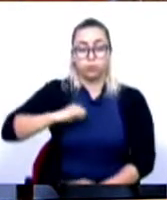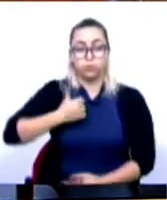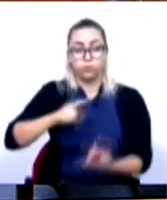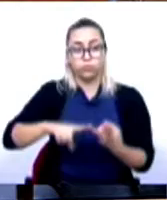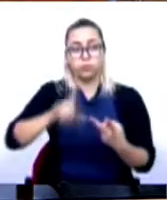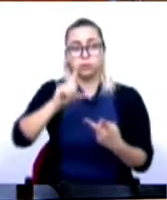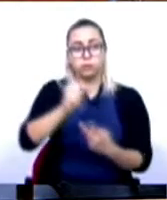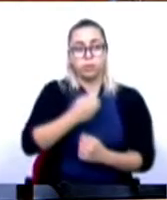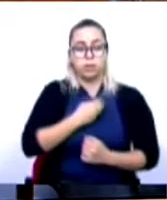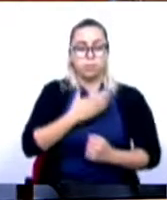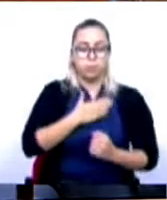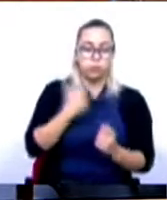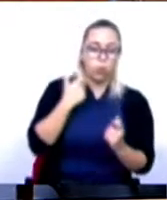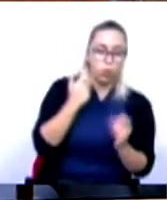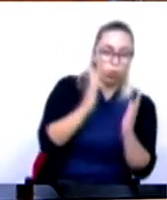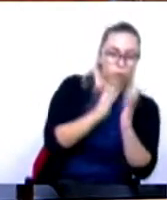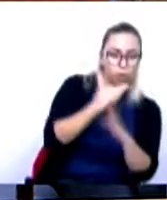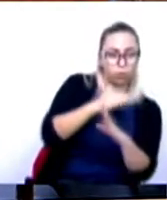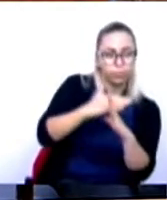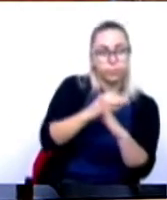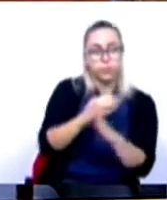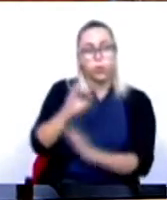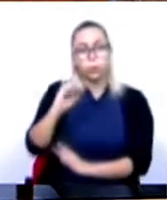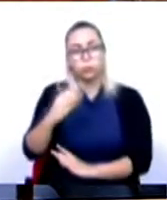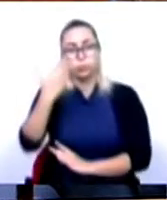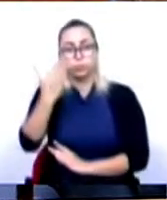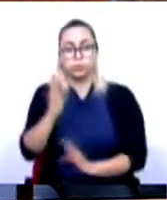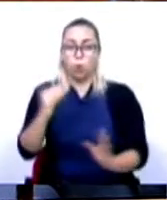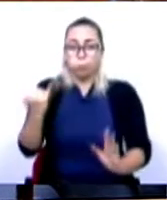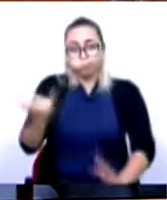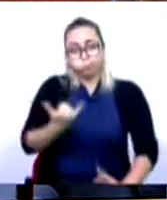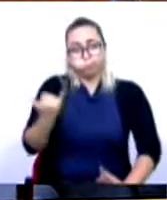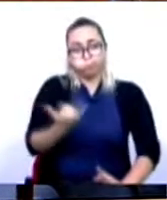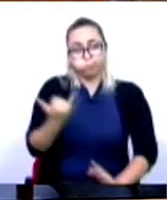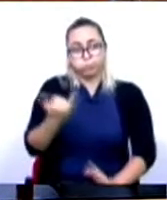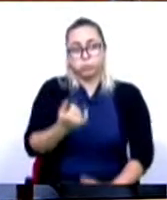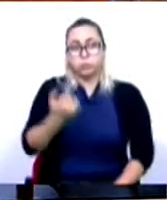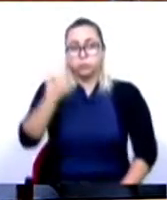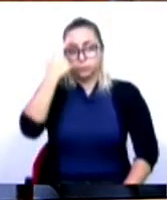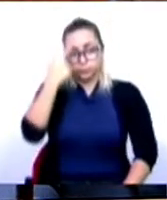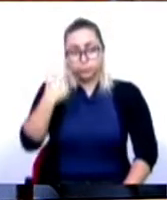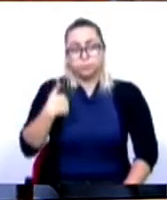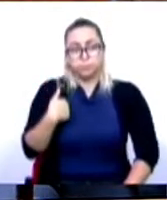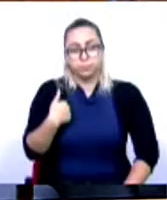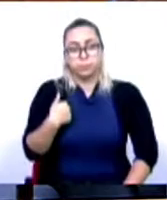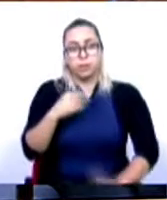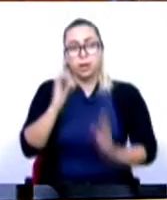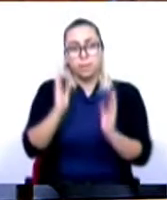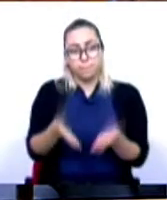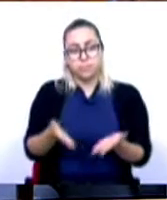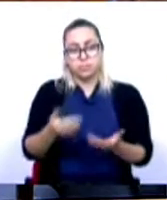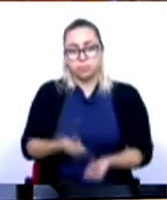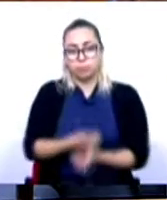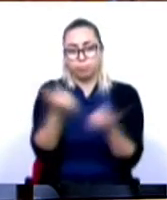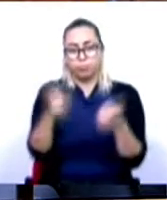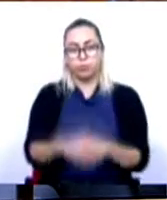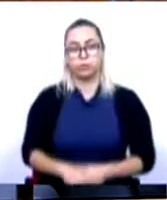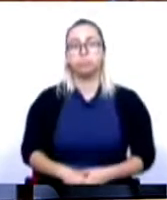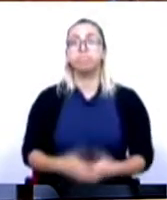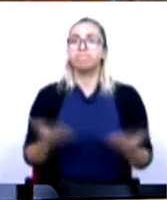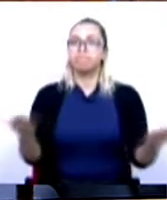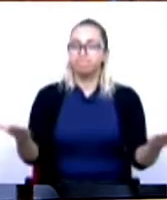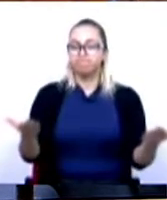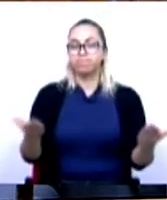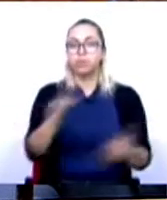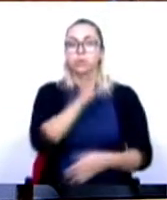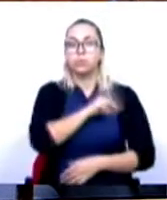Micro, Pequenas e Médias Empresas, que somos os primeiros, ou melhor, os segundos, a estar conscientes que necessita de ser francamente melhorado. Portanto,